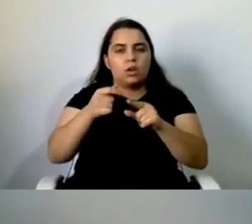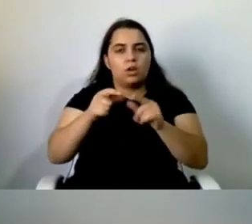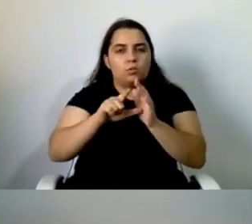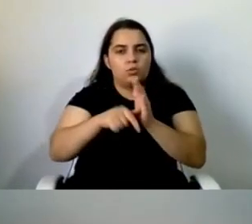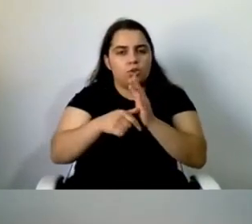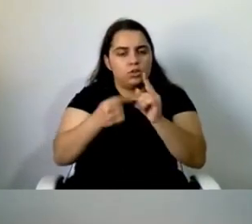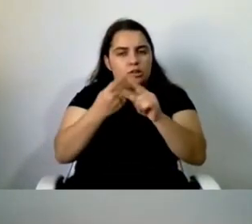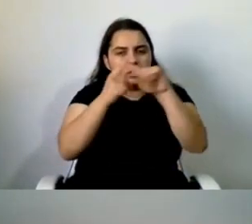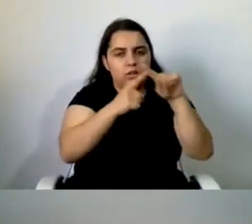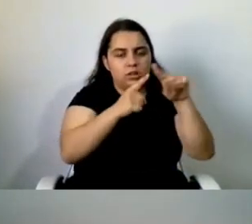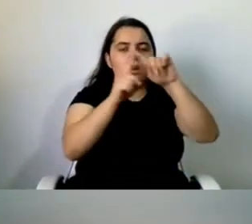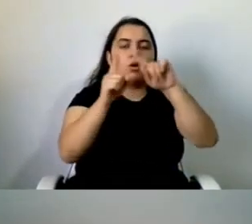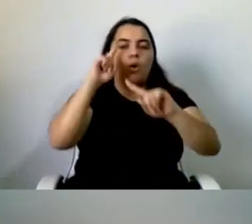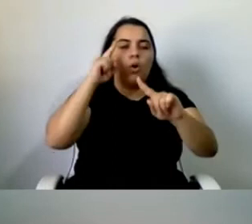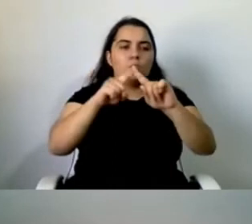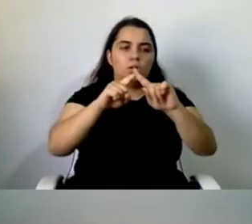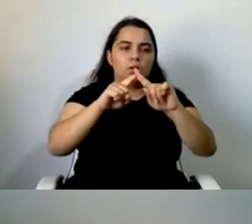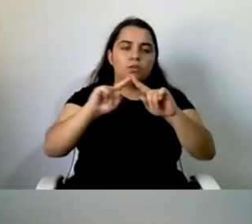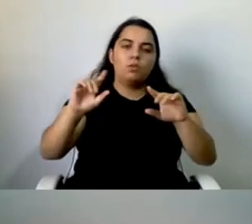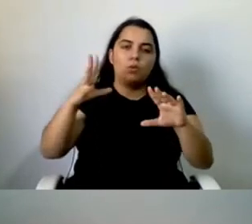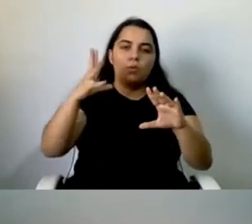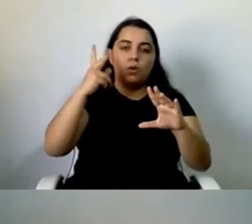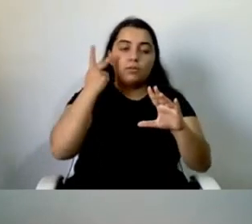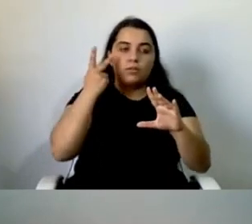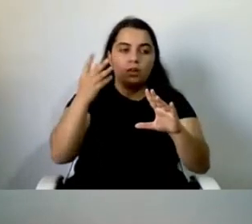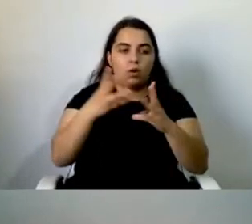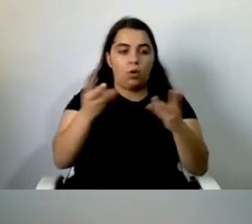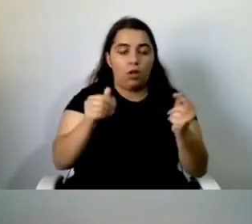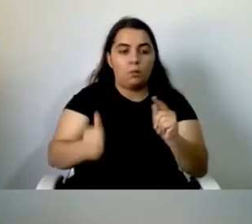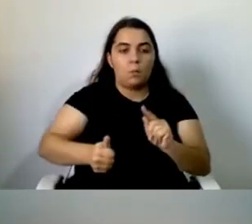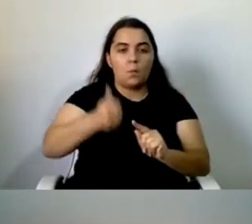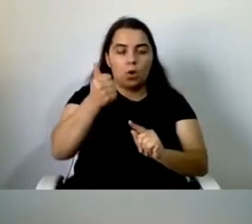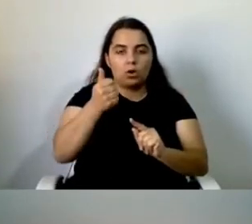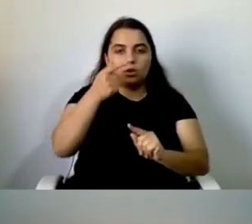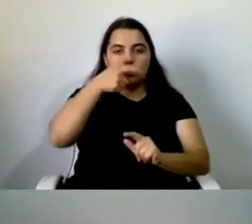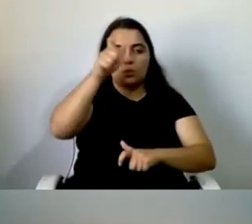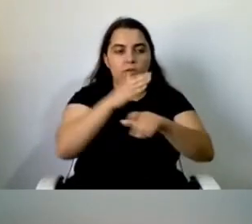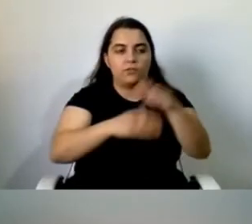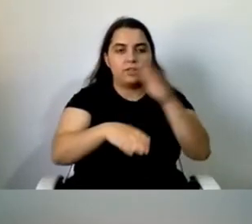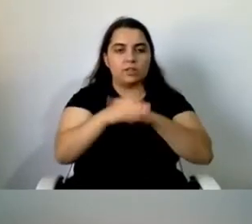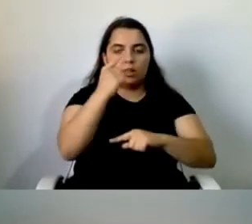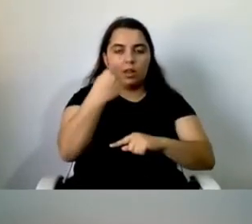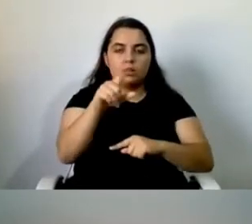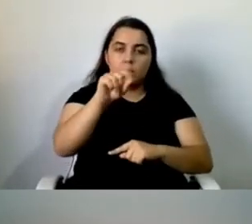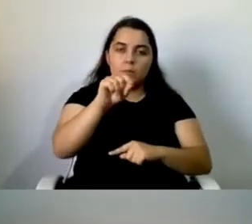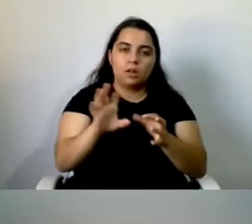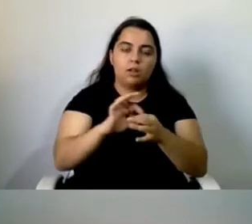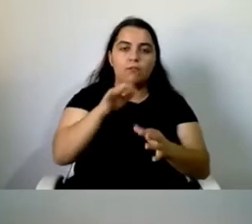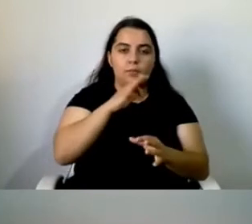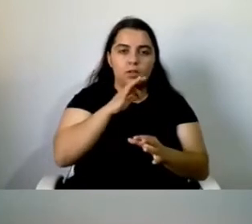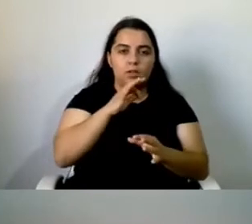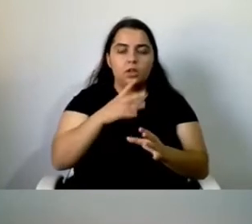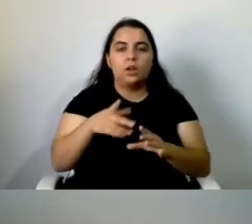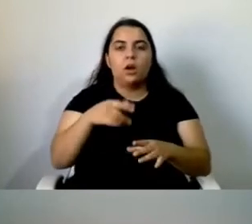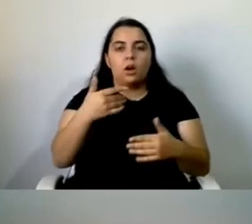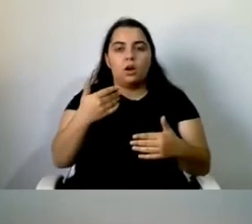qualidade de vida das pessoas com deficiência e, claro, suas famílias. Em 2008, assumiu a presidência da Associação do Porto de Paralisia